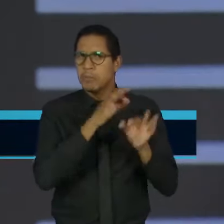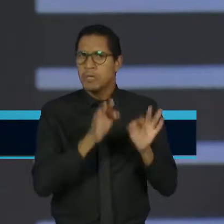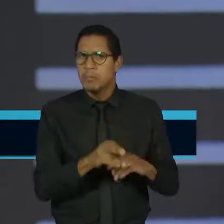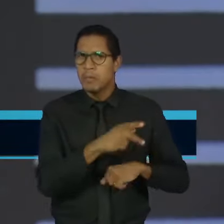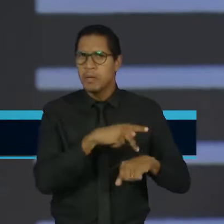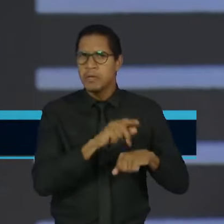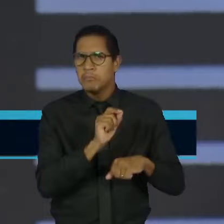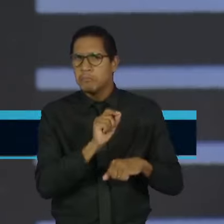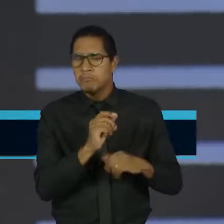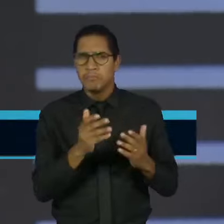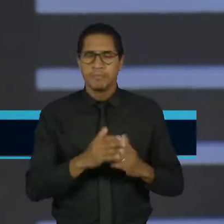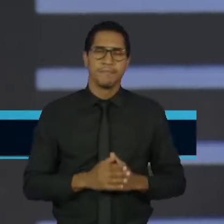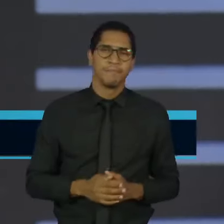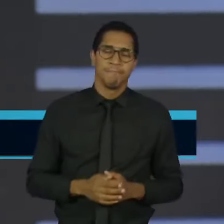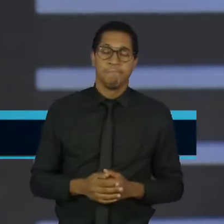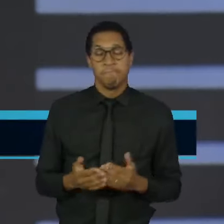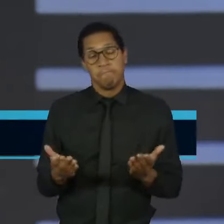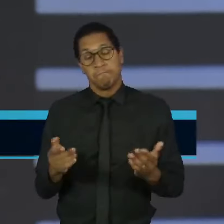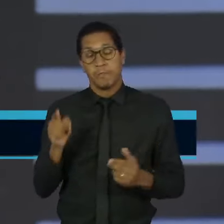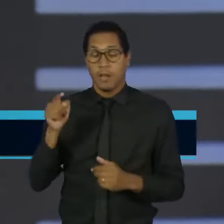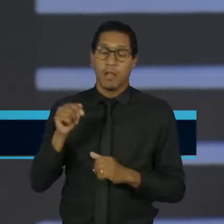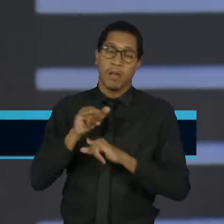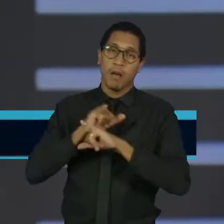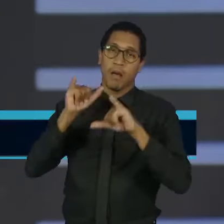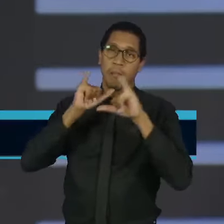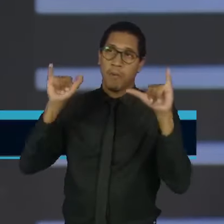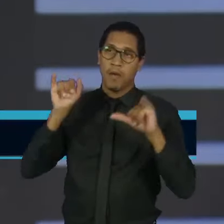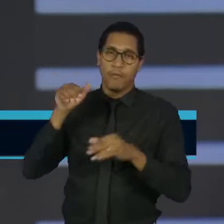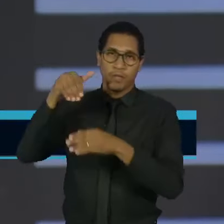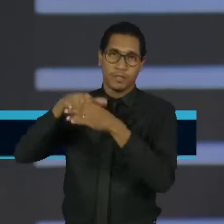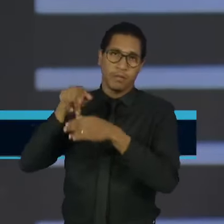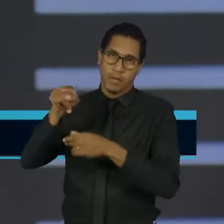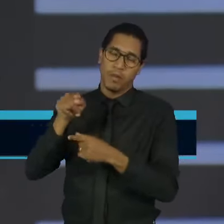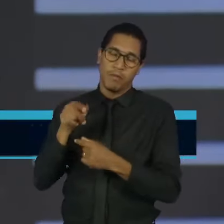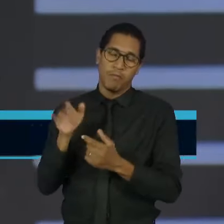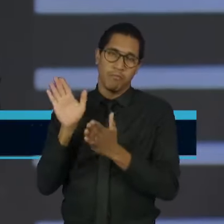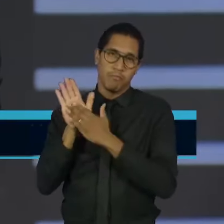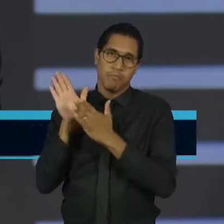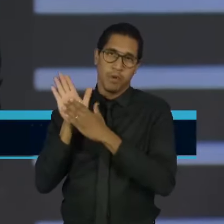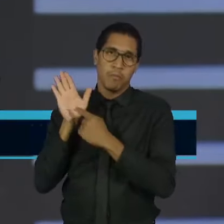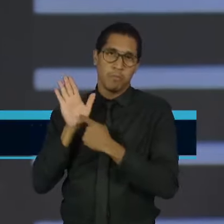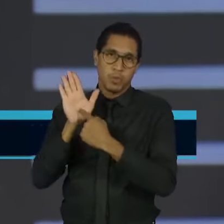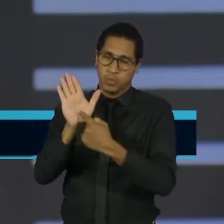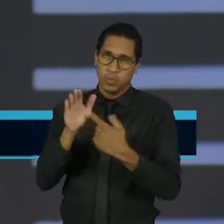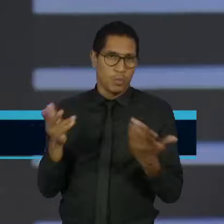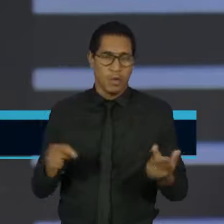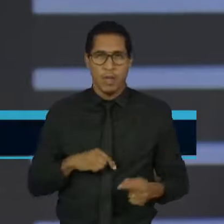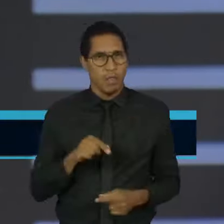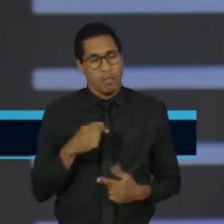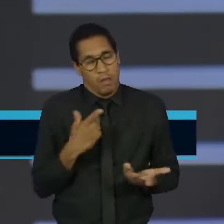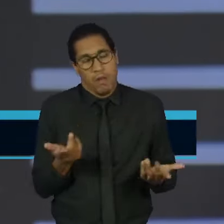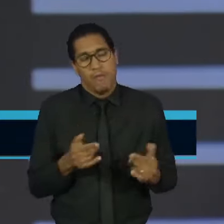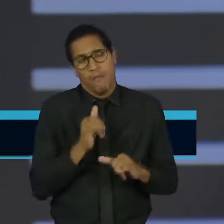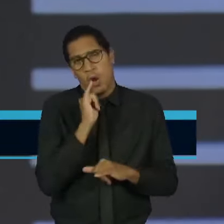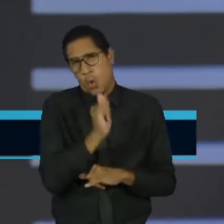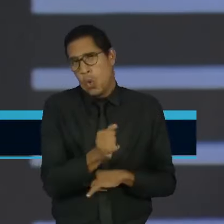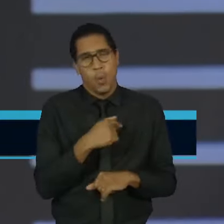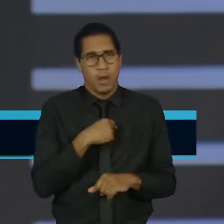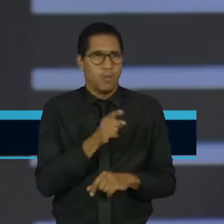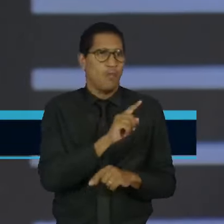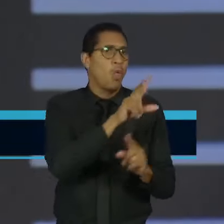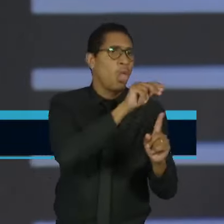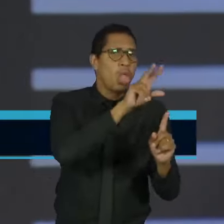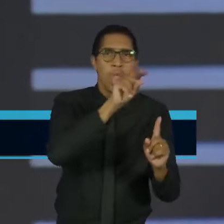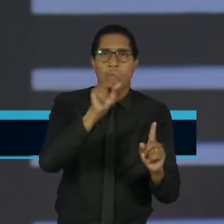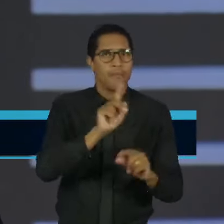propôs isso na campanha. Como diz a Vera, muito bem, ele não enganou ninguém. Ele foi eleito pela maioria dizendo que ia